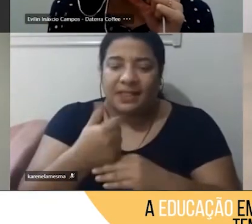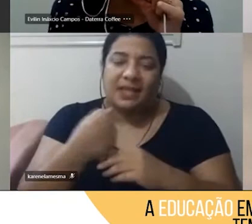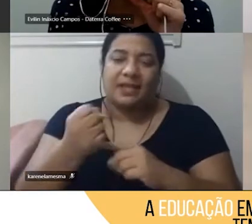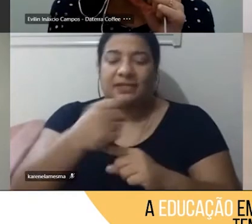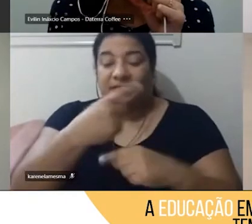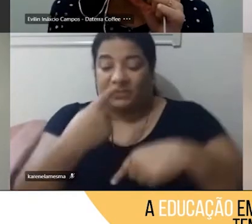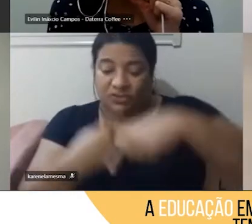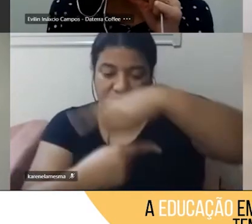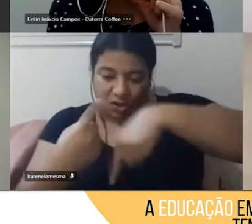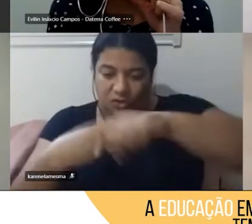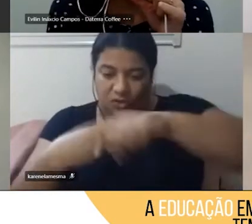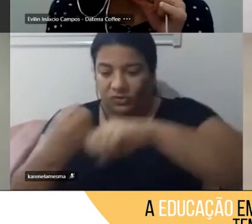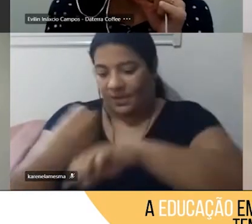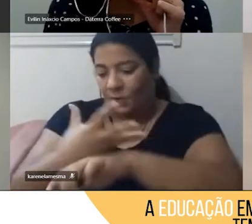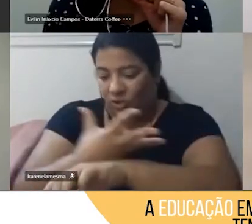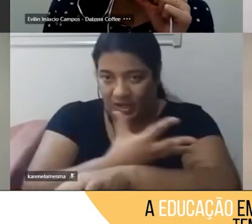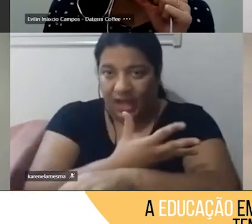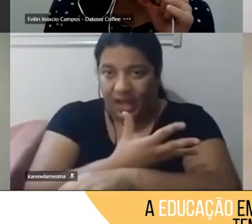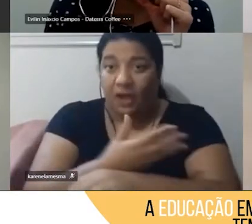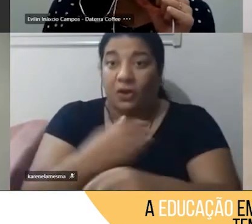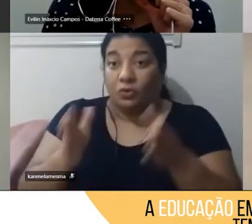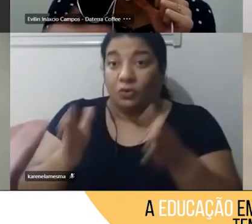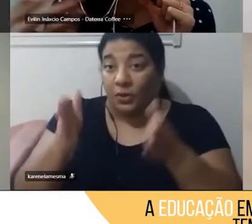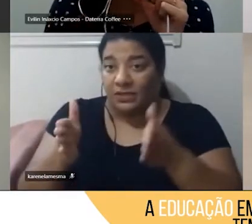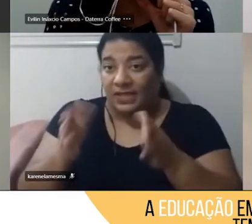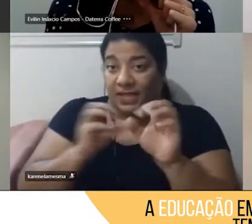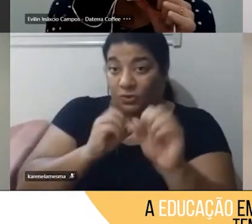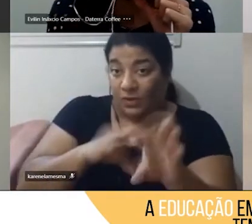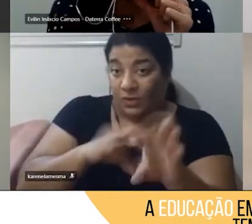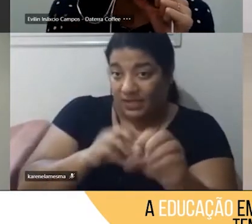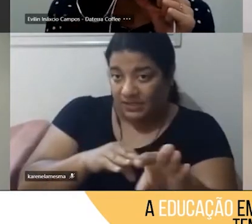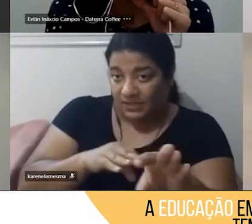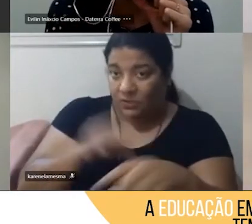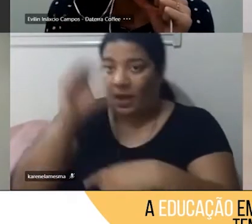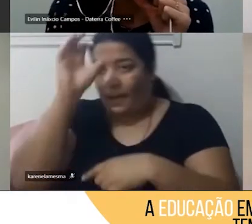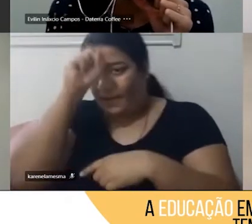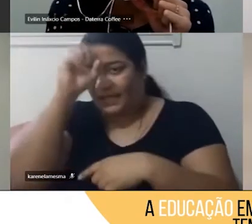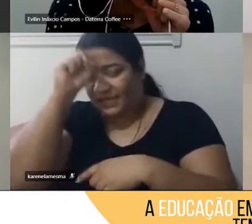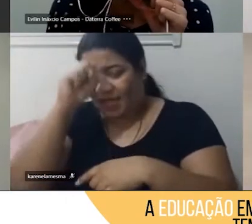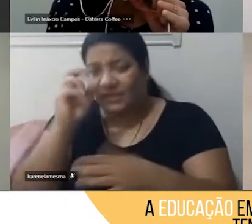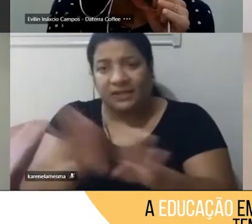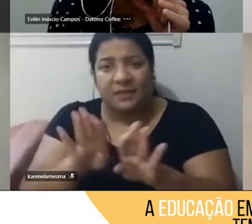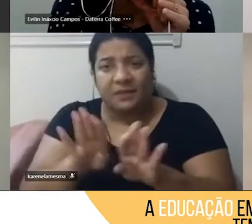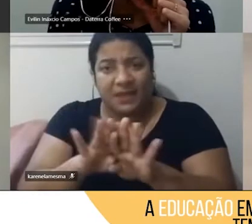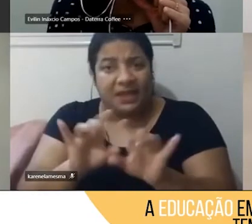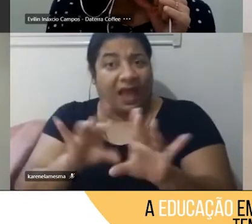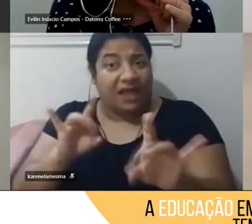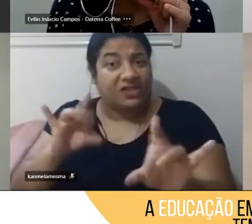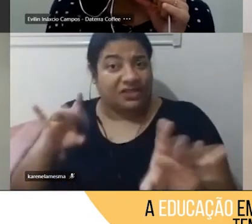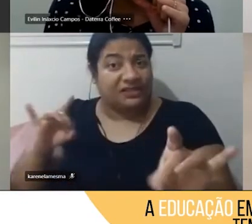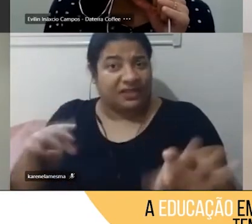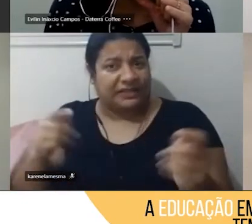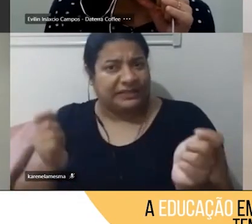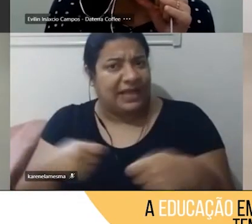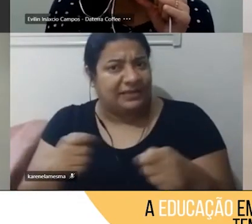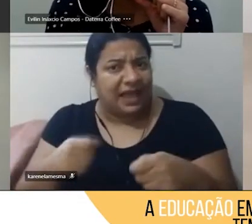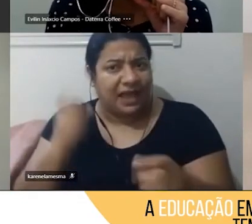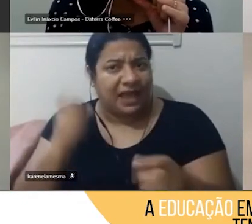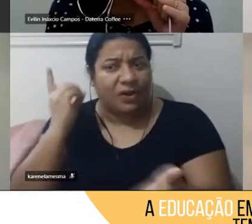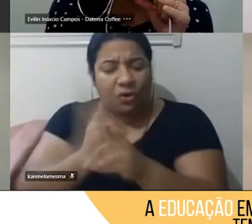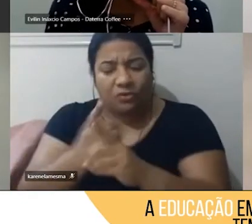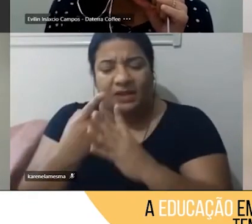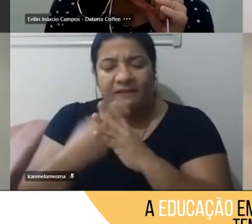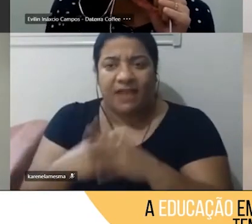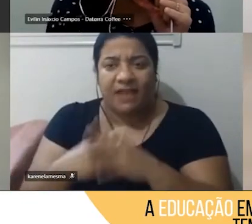-aprendizagem e a Cris já falou, né, que mesmo à distância a gente pode encontrar algumas ferramentas. Eu sei que a academia educar está